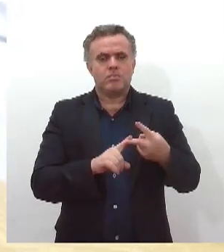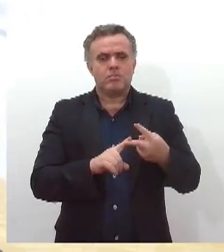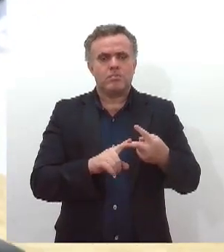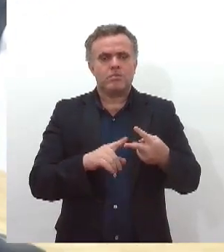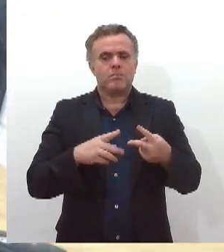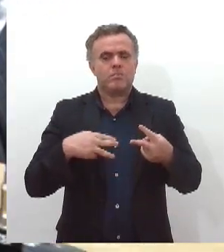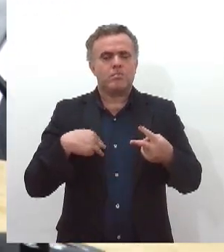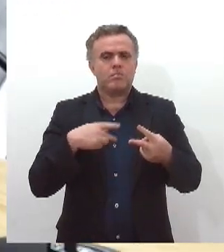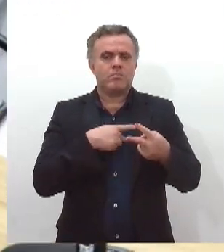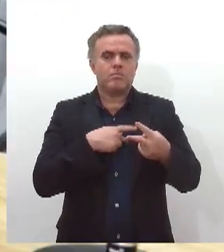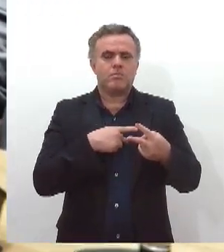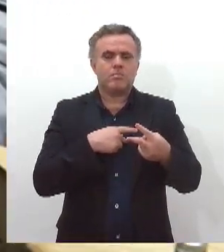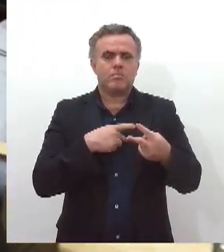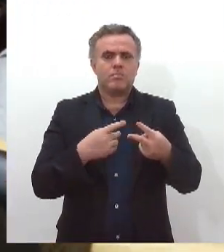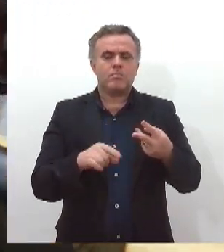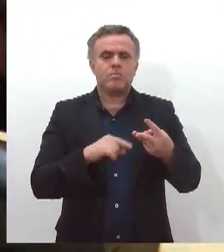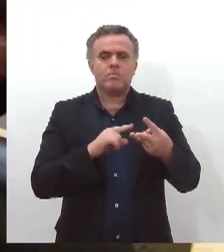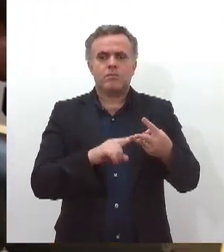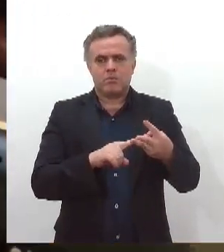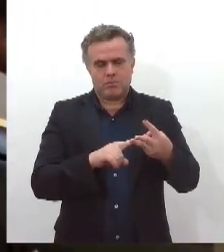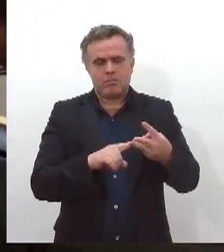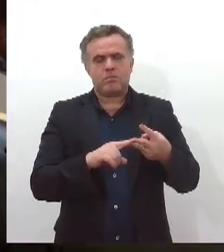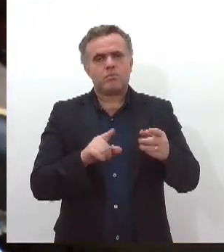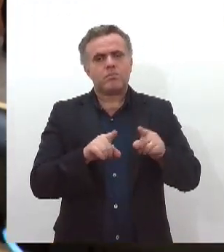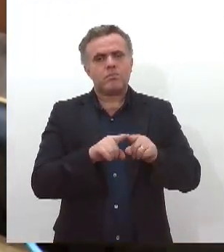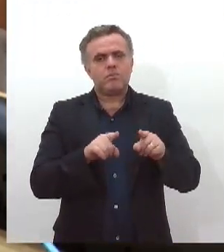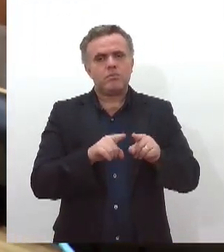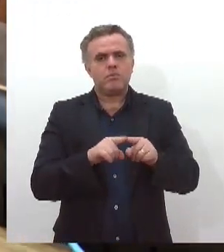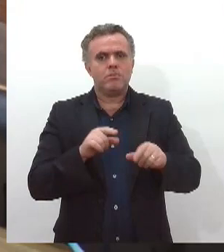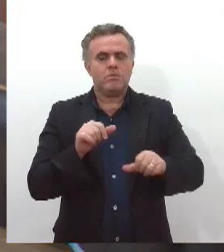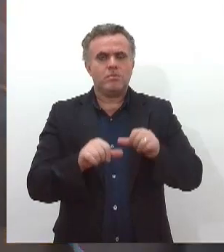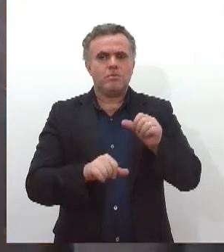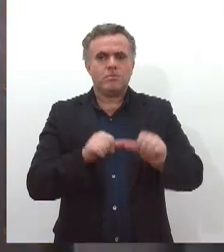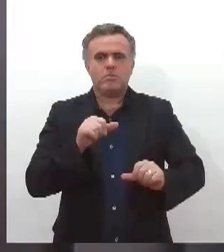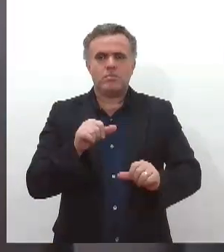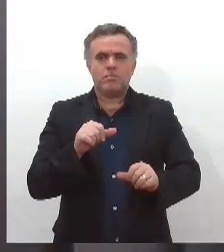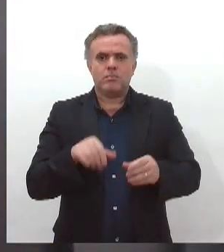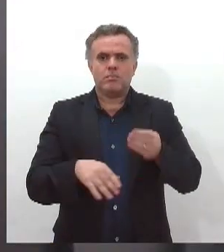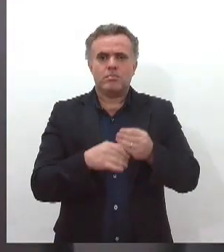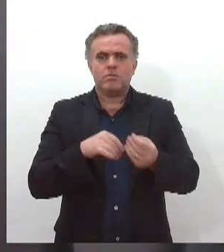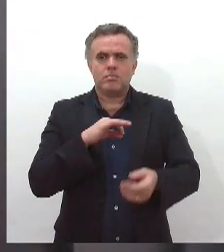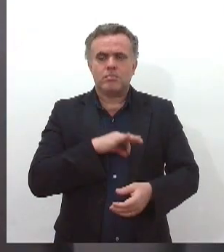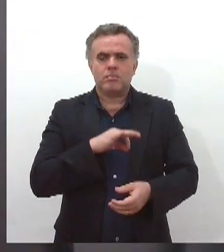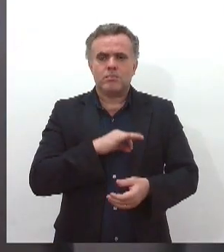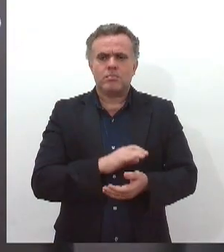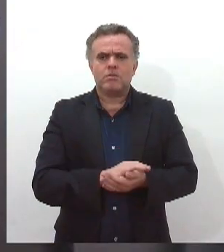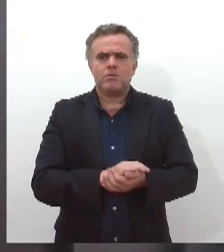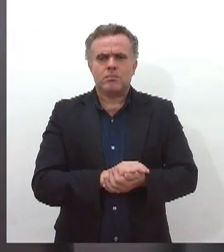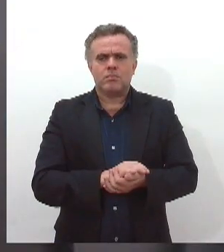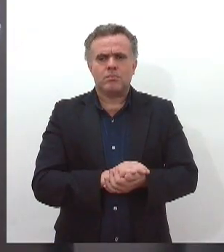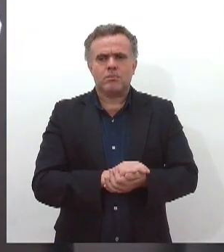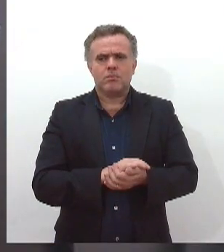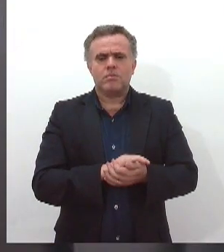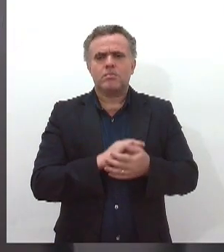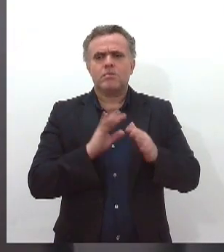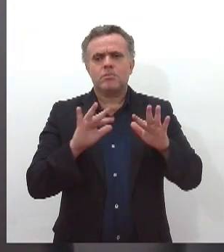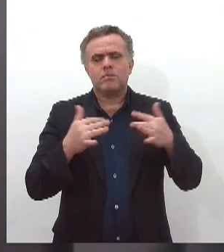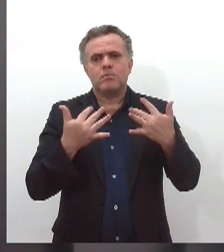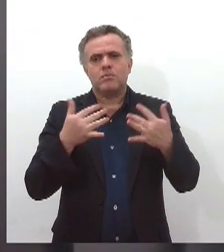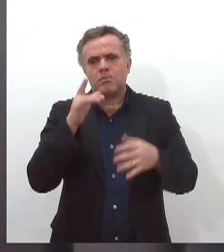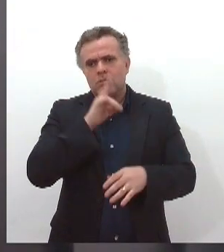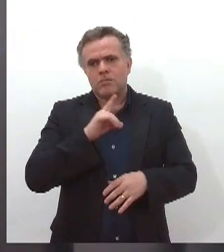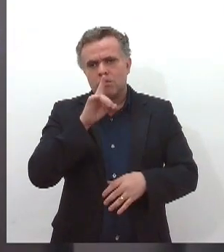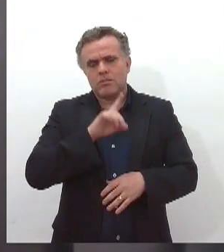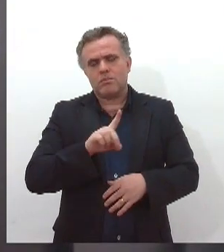contendo revisão salarial dos integrantes destes poderes. E olha, neste domingo, dia 5 de março,